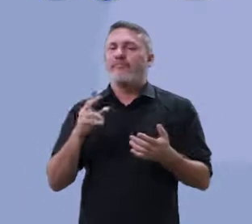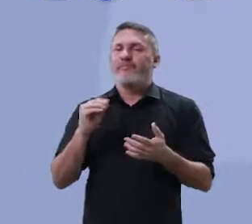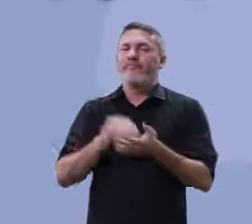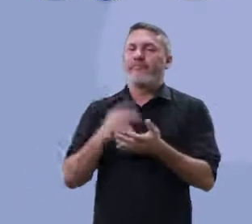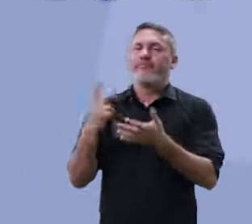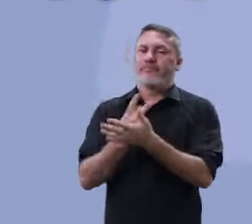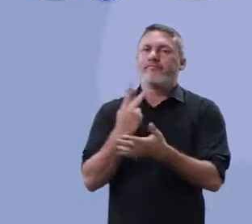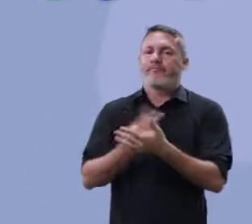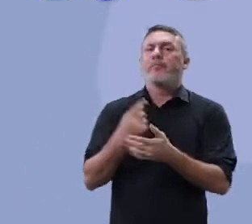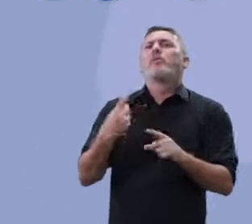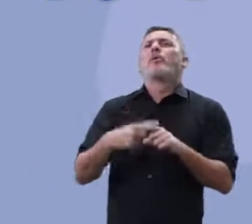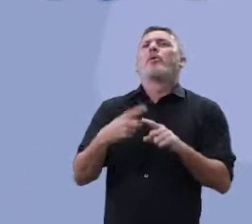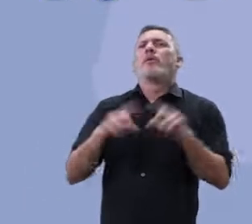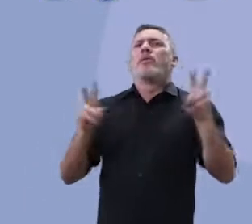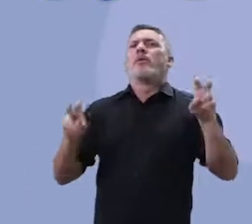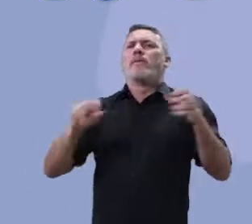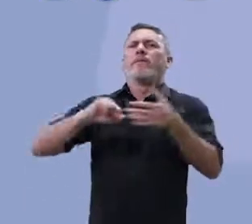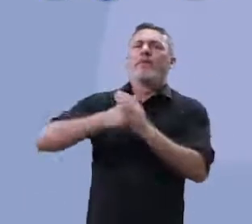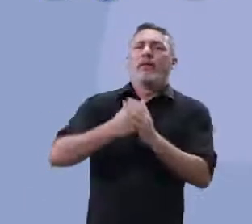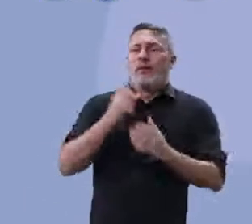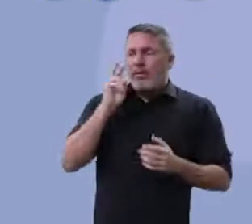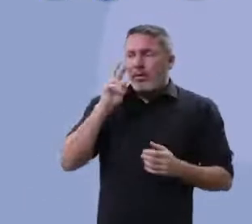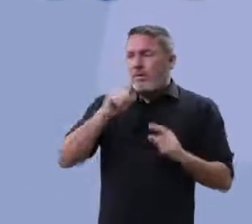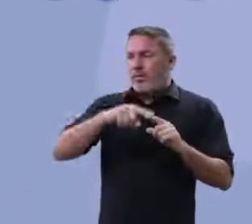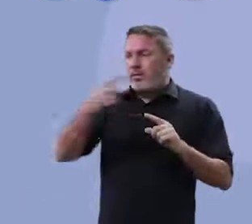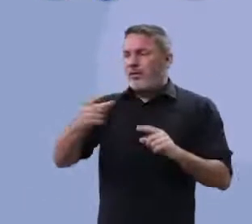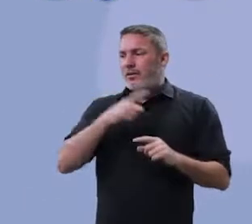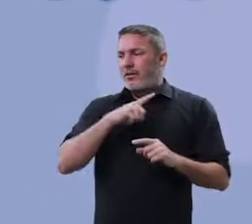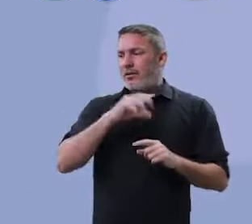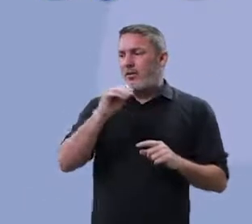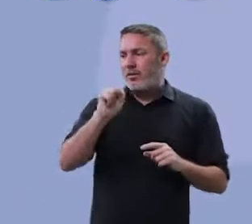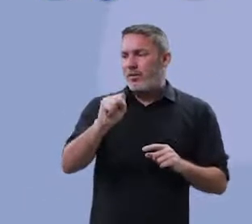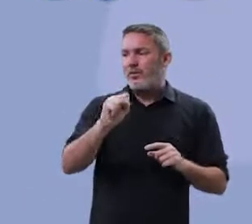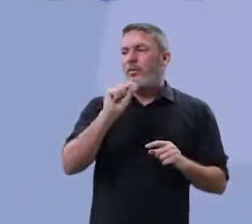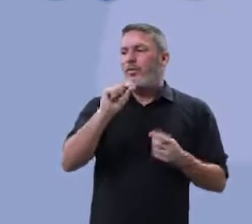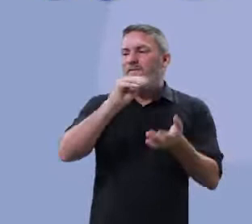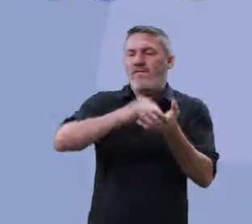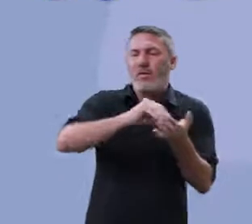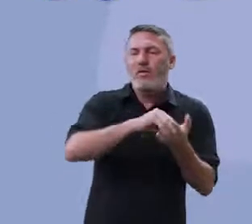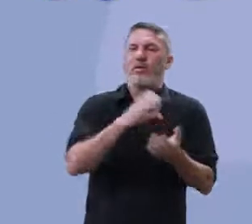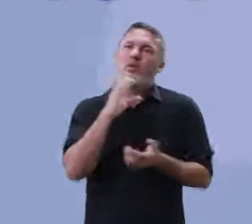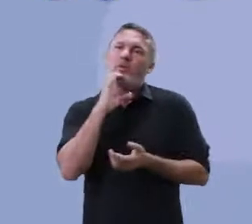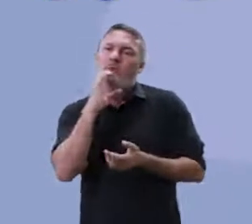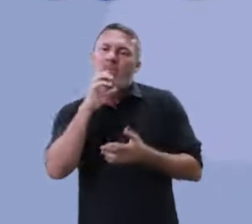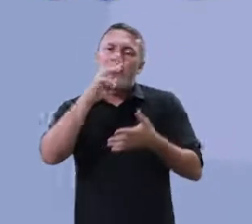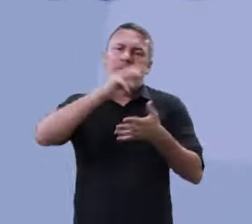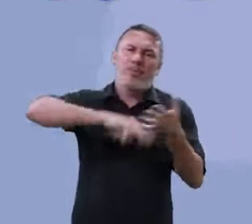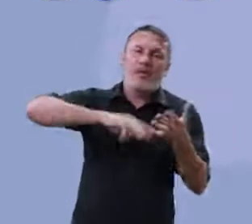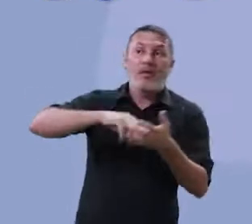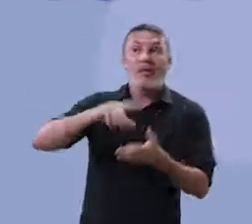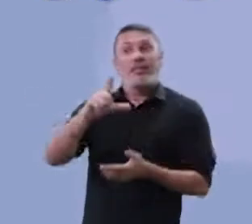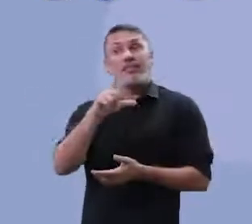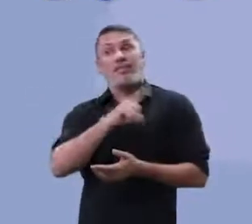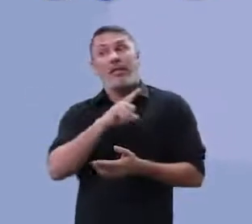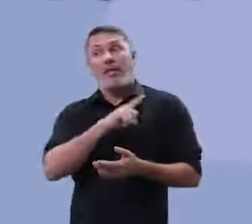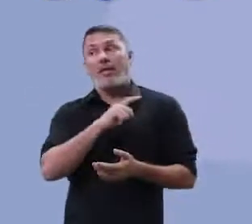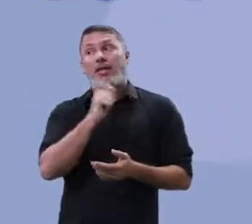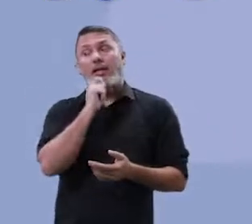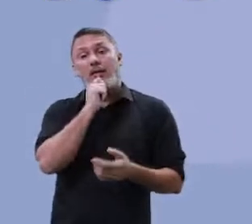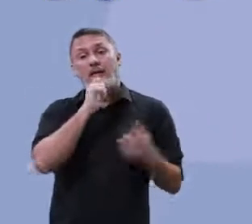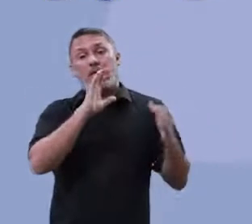ali? Aconteceu um erro. Porque o pois, a falta de crescimento sobre os métodos, tem ainda